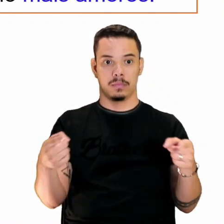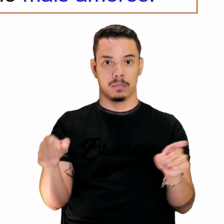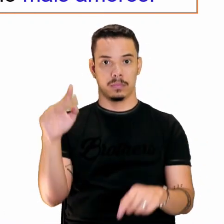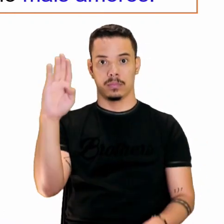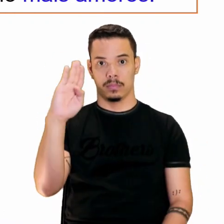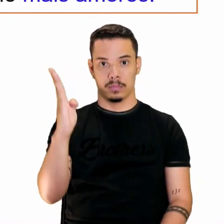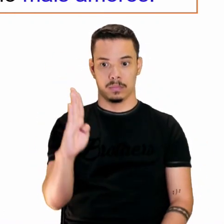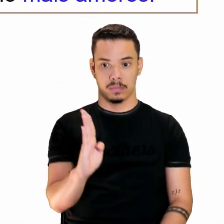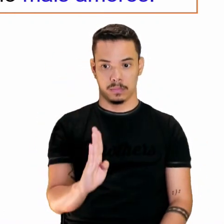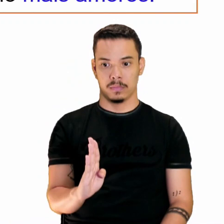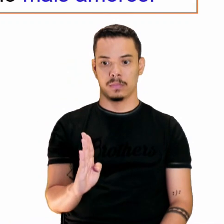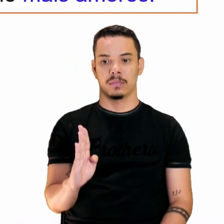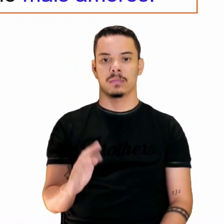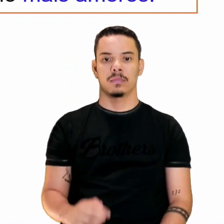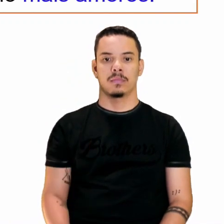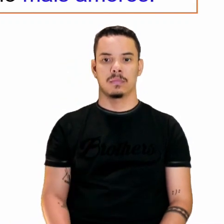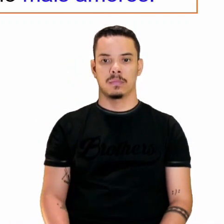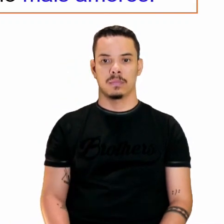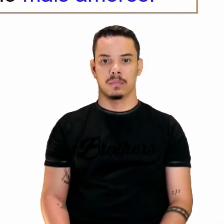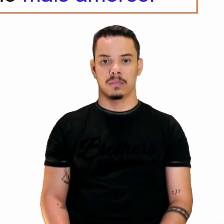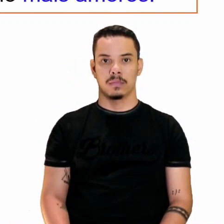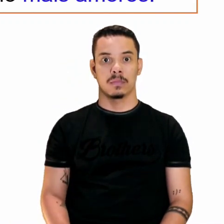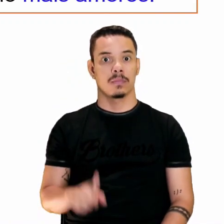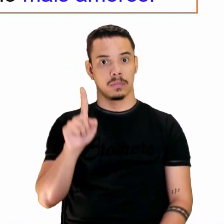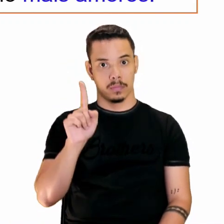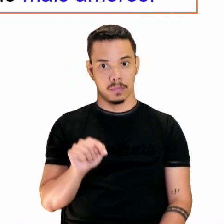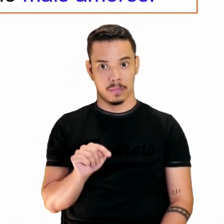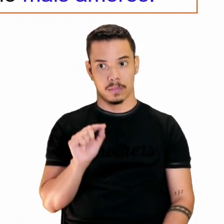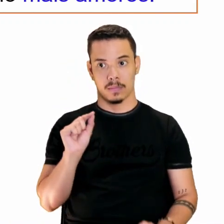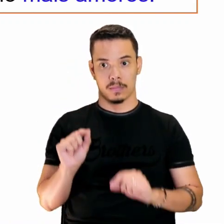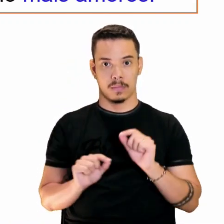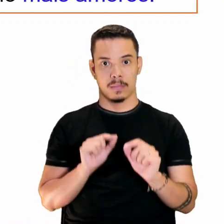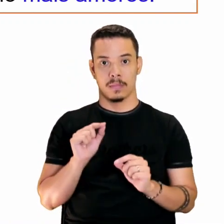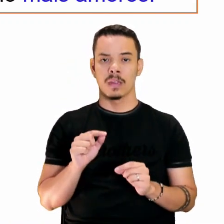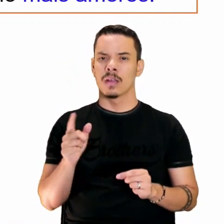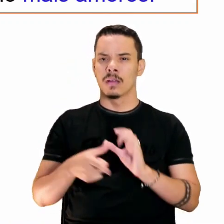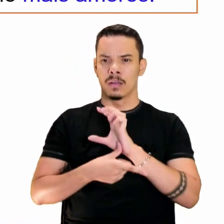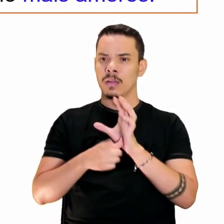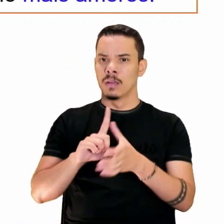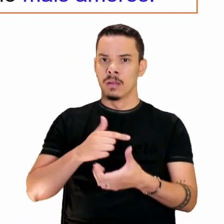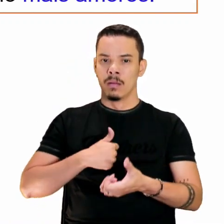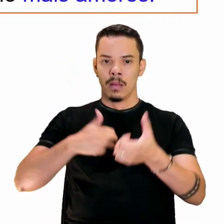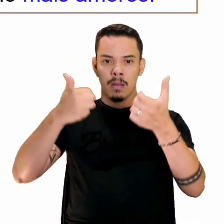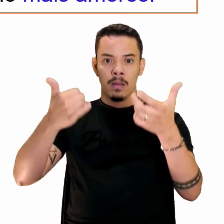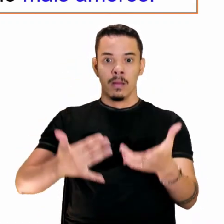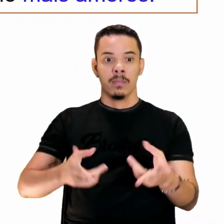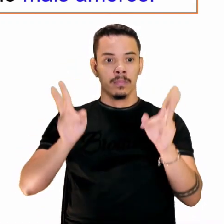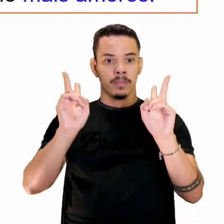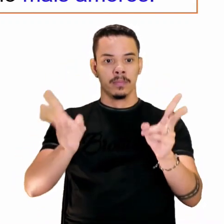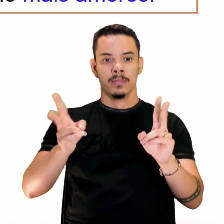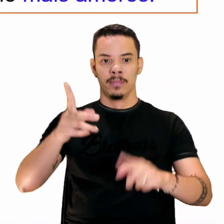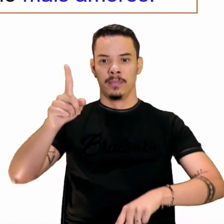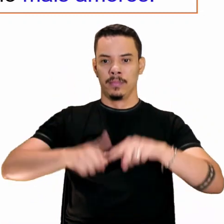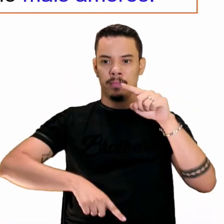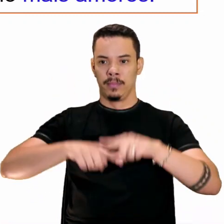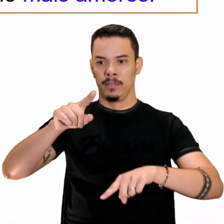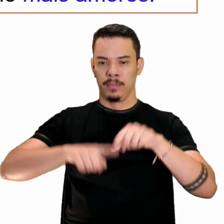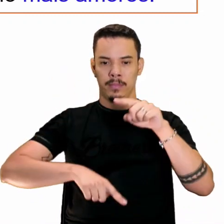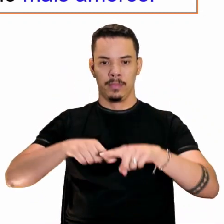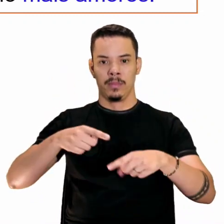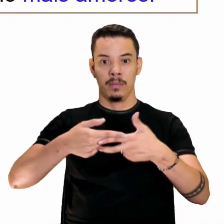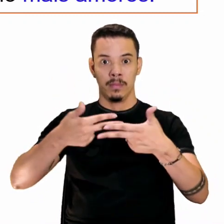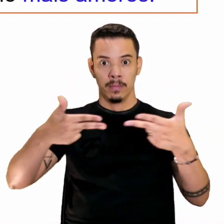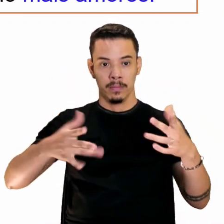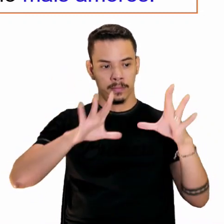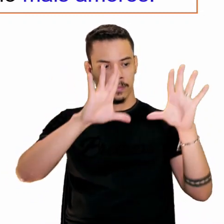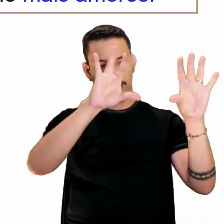está parafraseando aí a Canção do Exílio. Exatamente, não foi dito que tem que usar os meus elementos? Utilizar